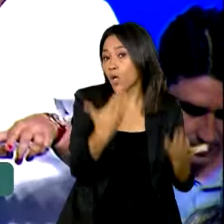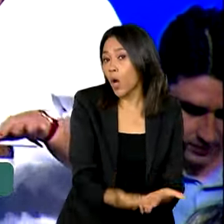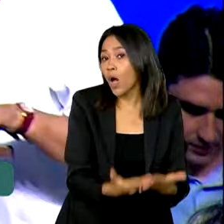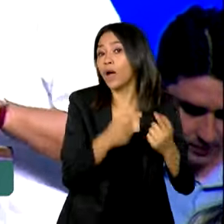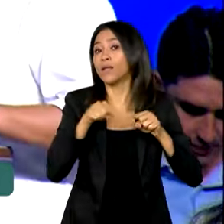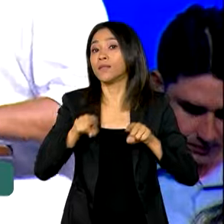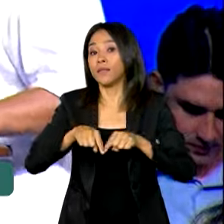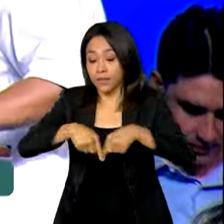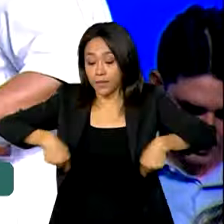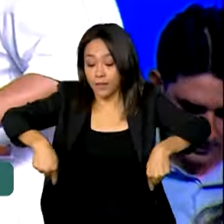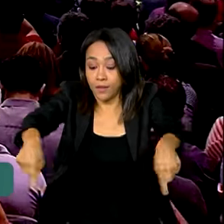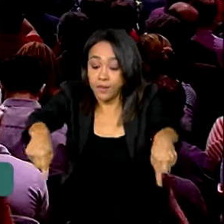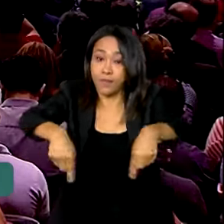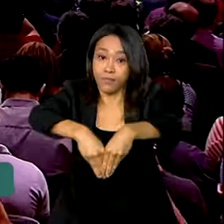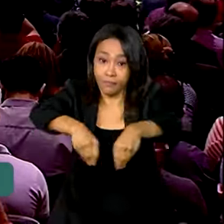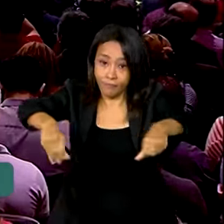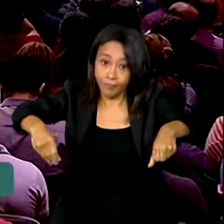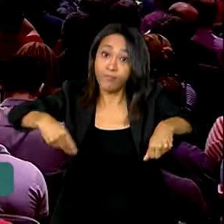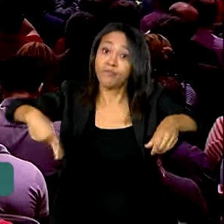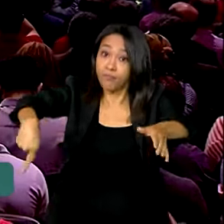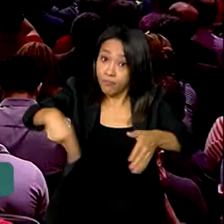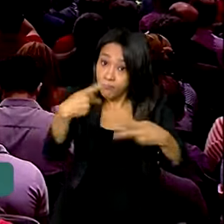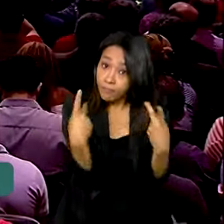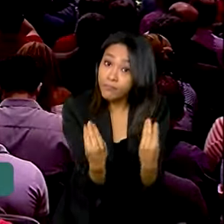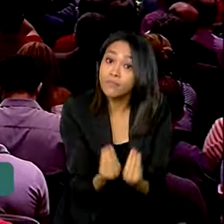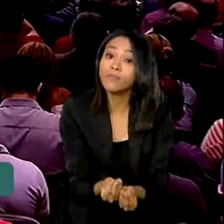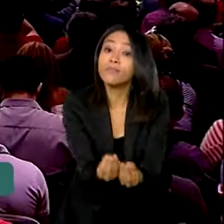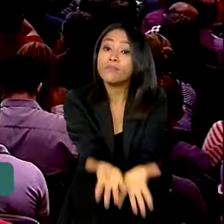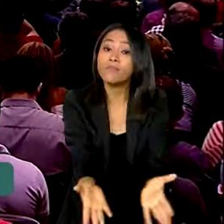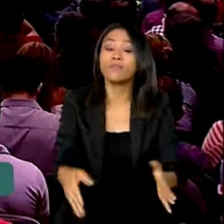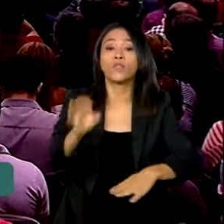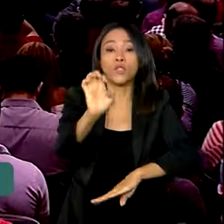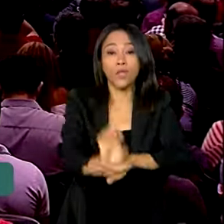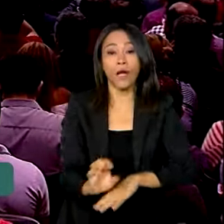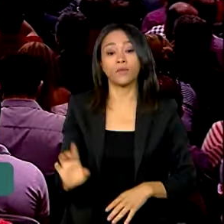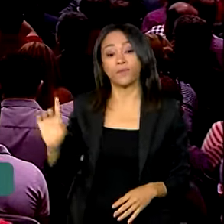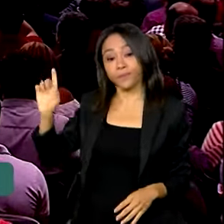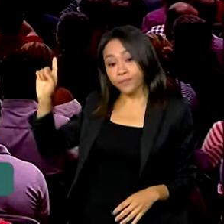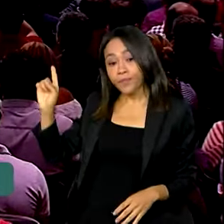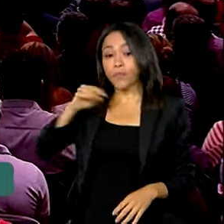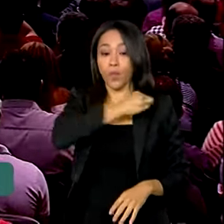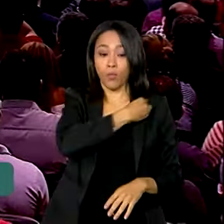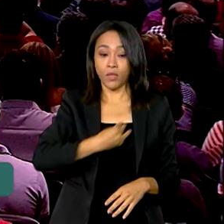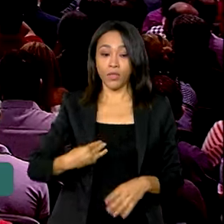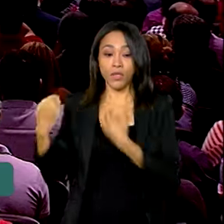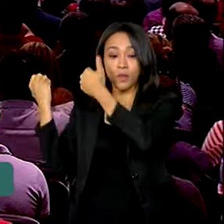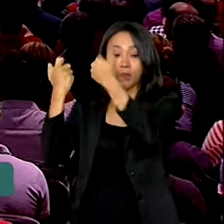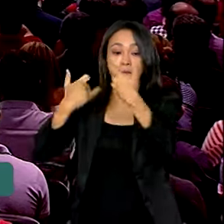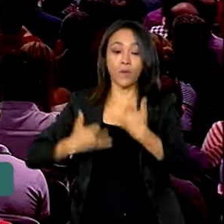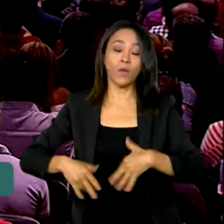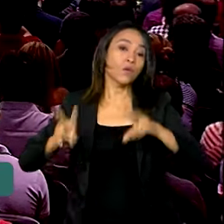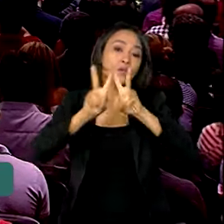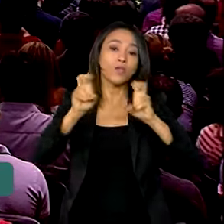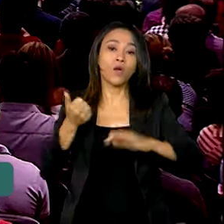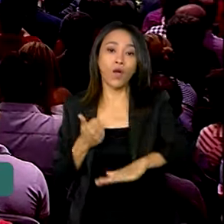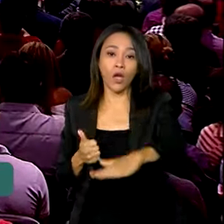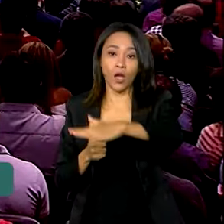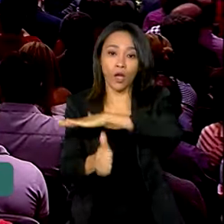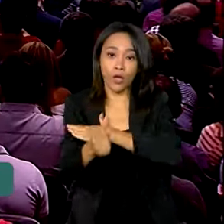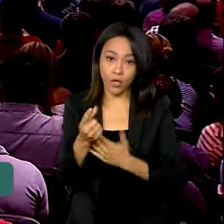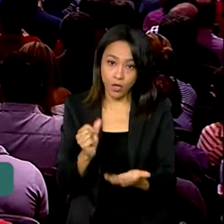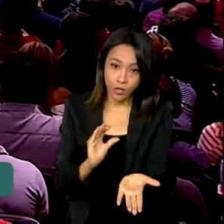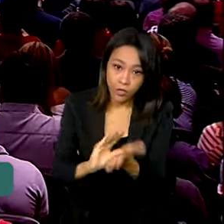terrenos para o Estado. O ministro da Educação também falou sobre os investimentos na educação